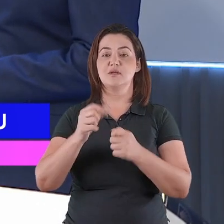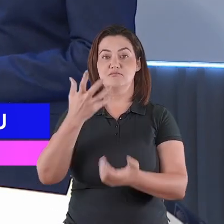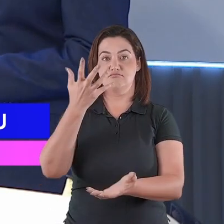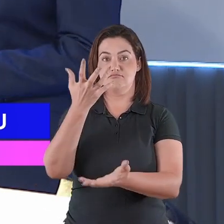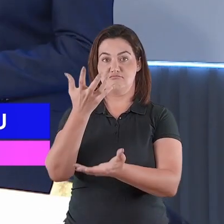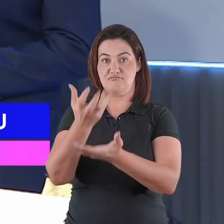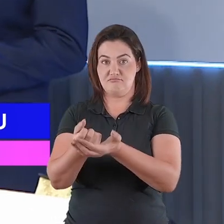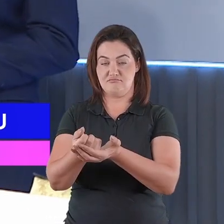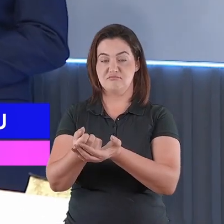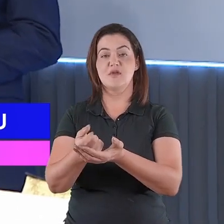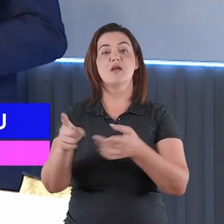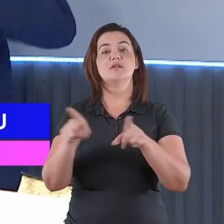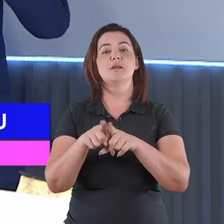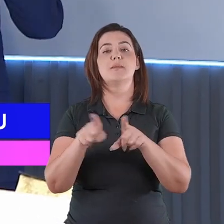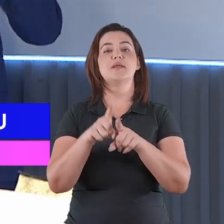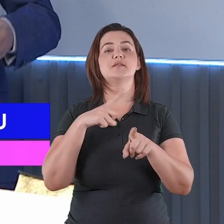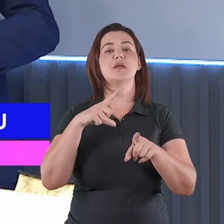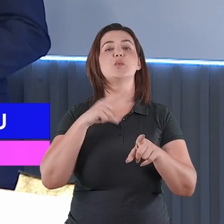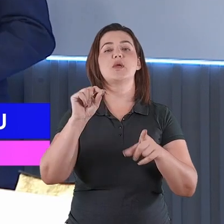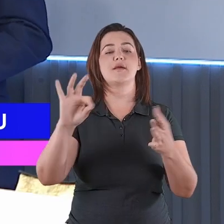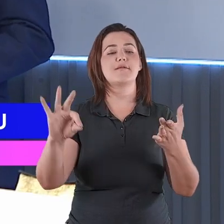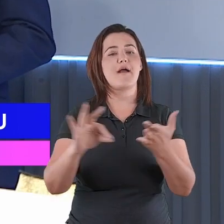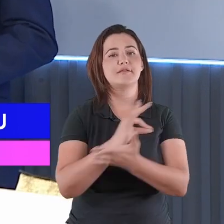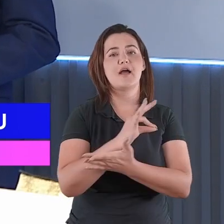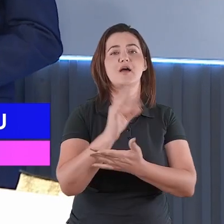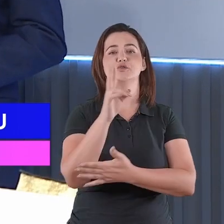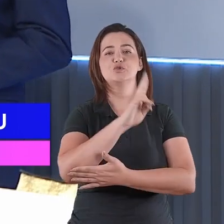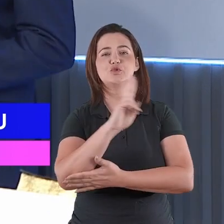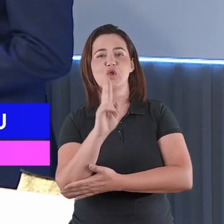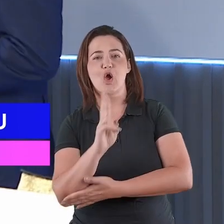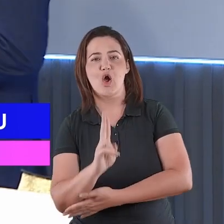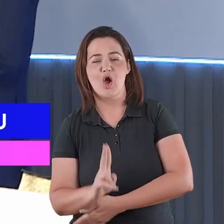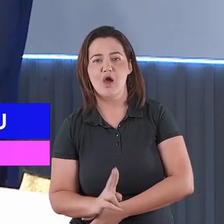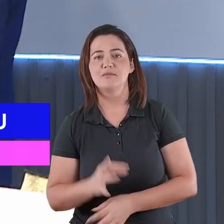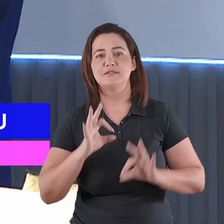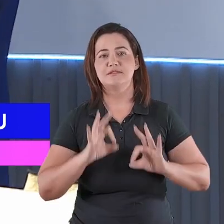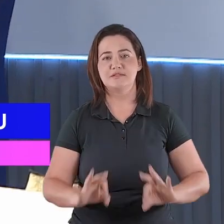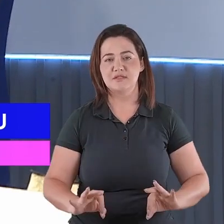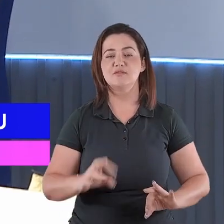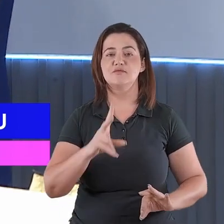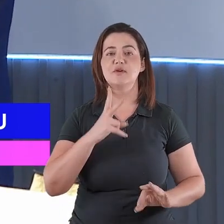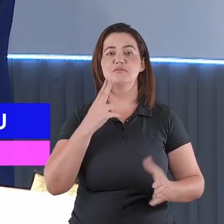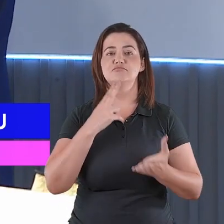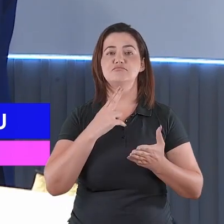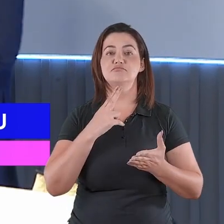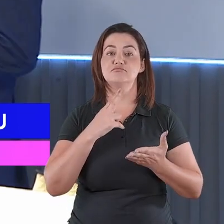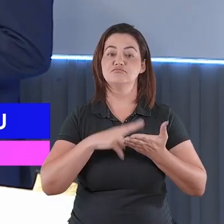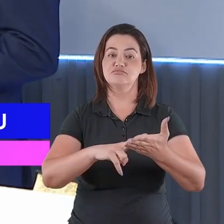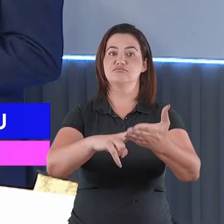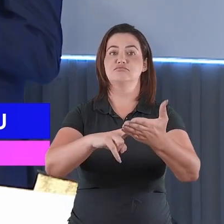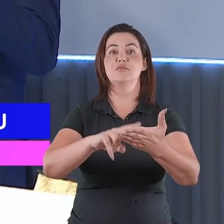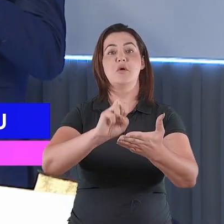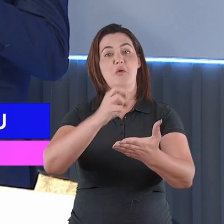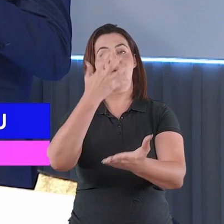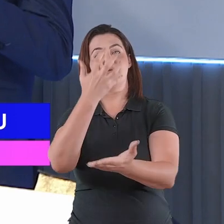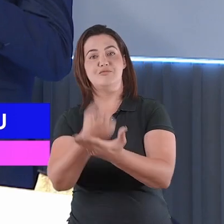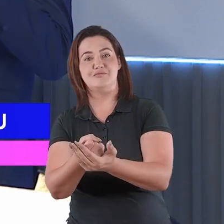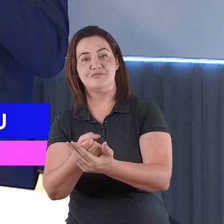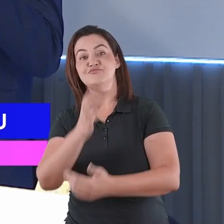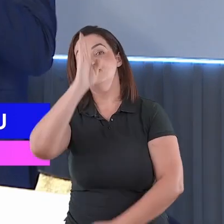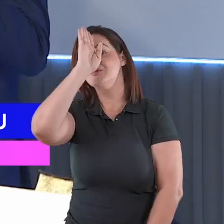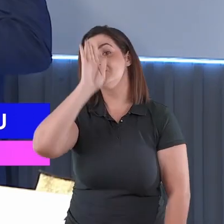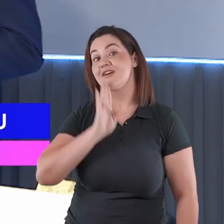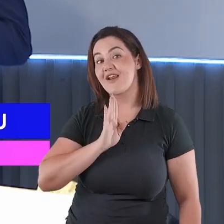cadastro, o seu registro, e então ser aluno da Escola Bíblica, e receber esse material, que é de graça.